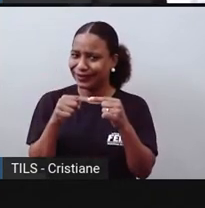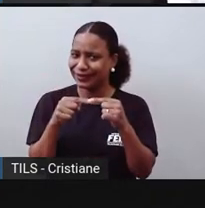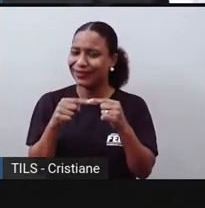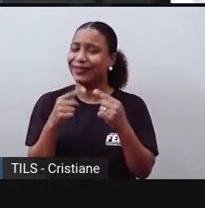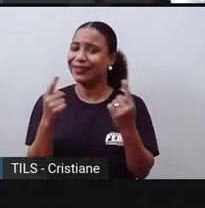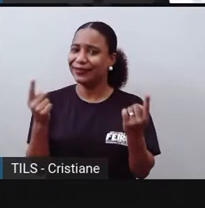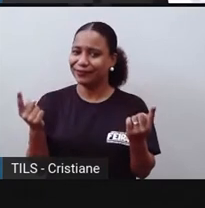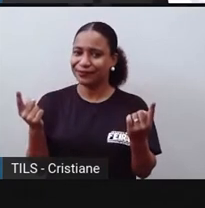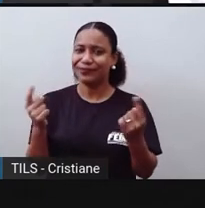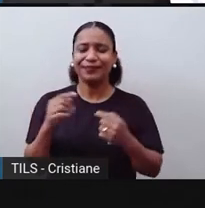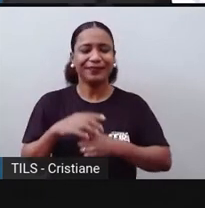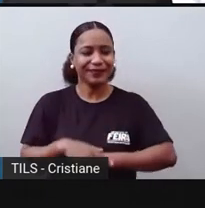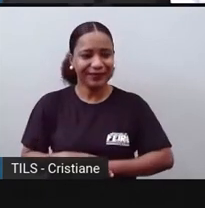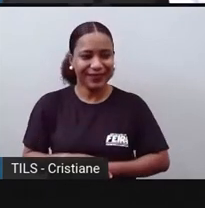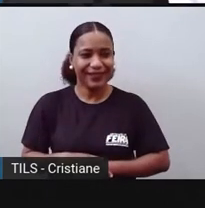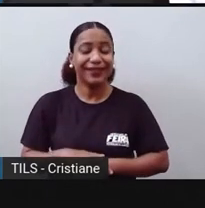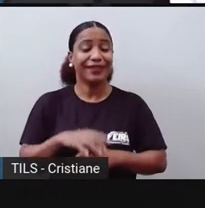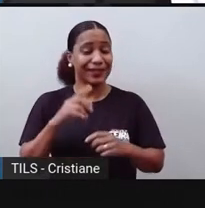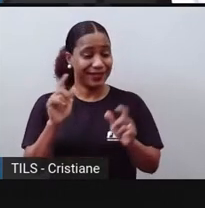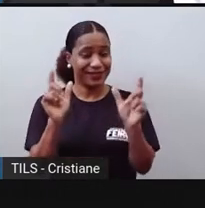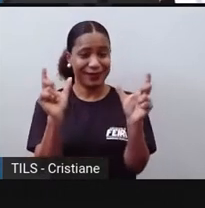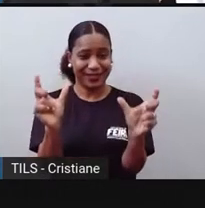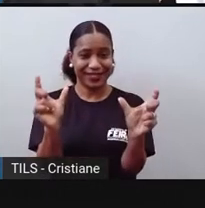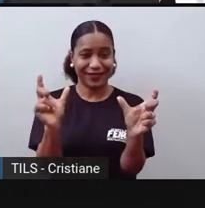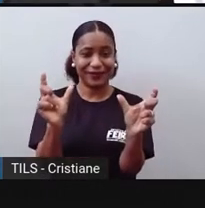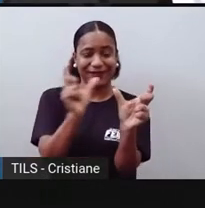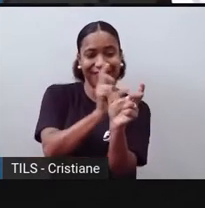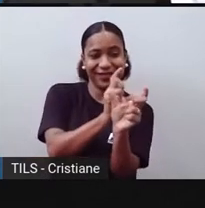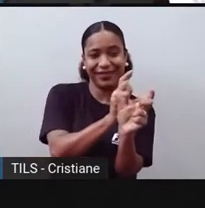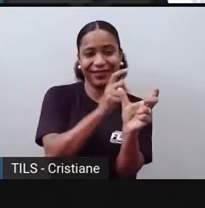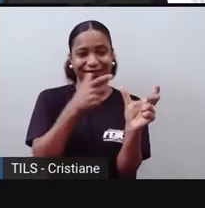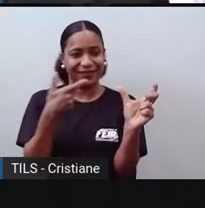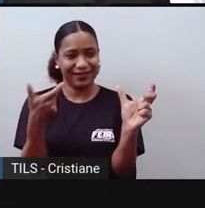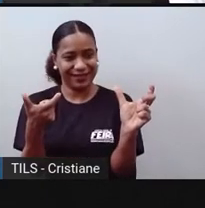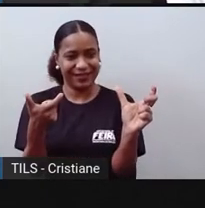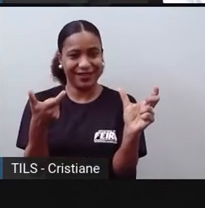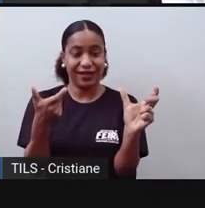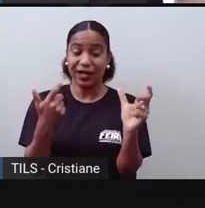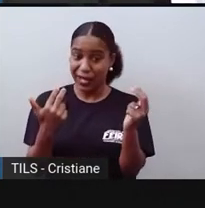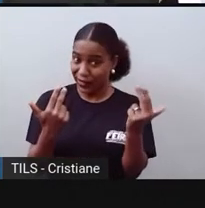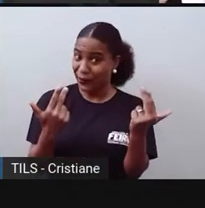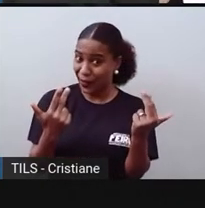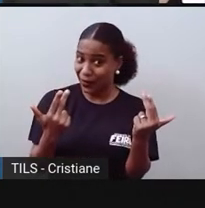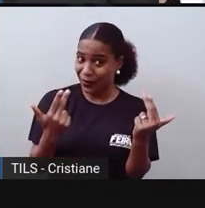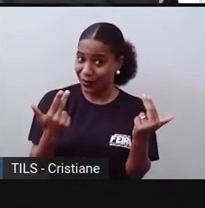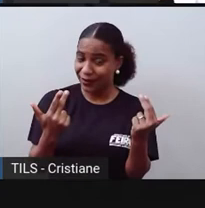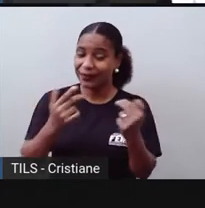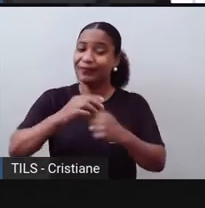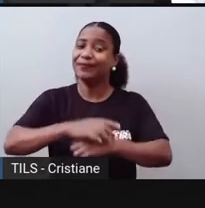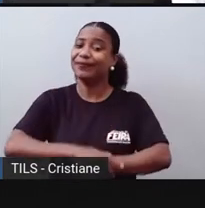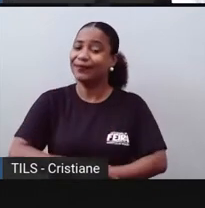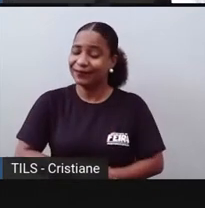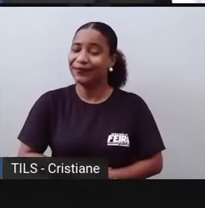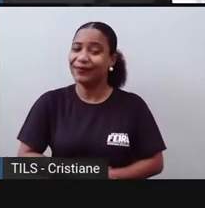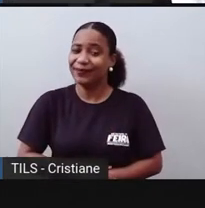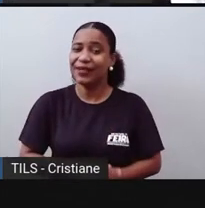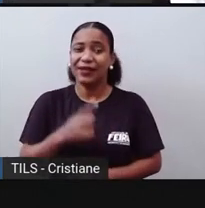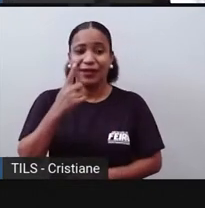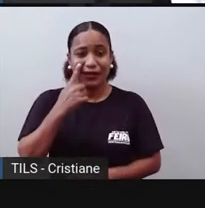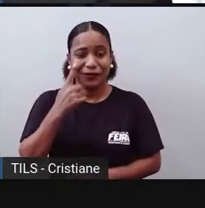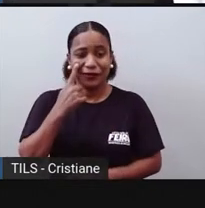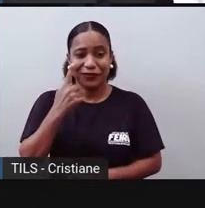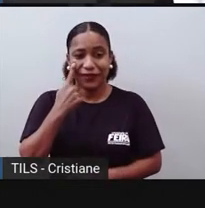é um fenômeno, né, é mundial, é um fenômeno global. Então, essa globalização e essa mundialização. Aí,